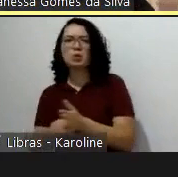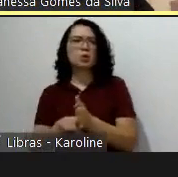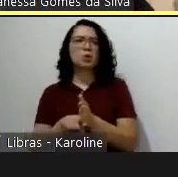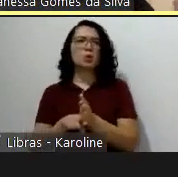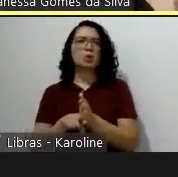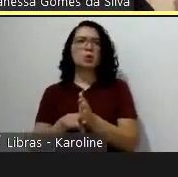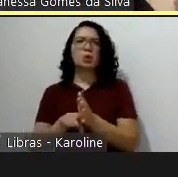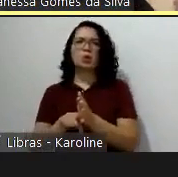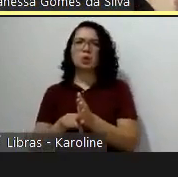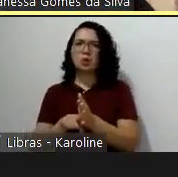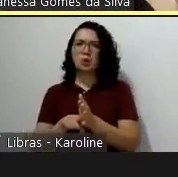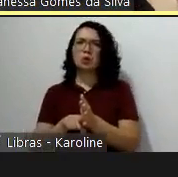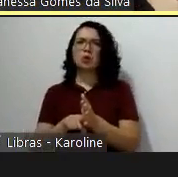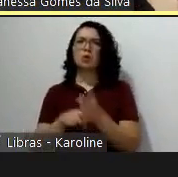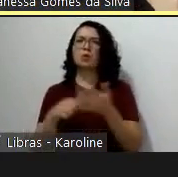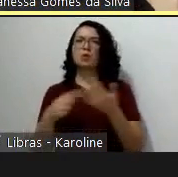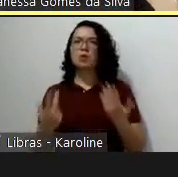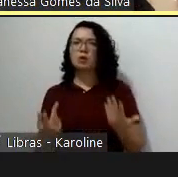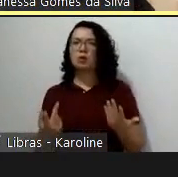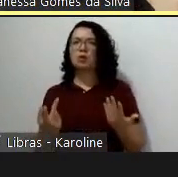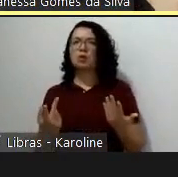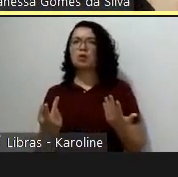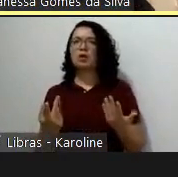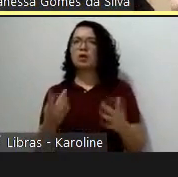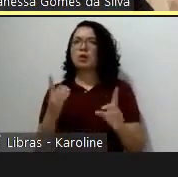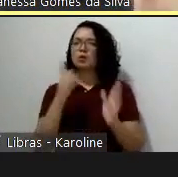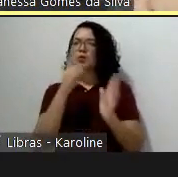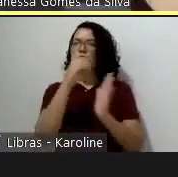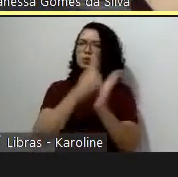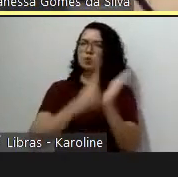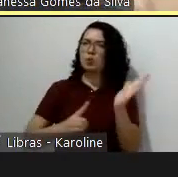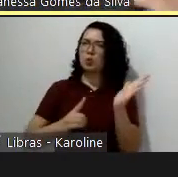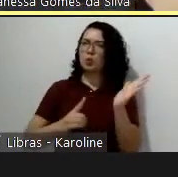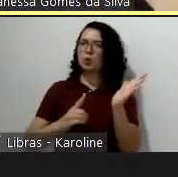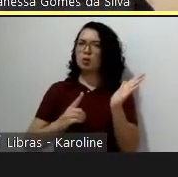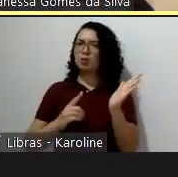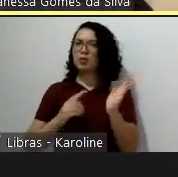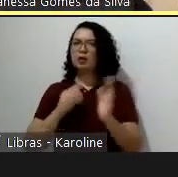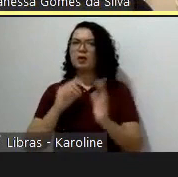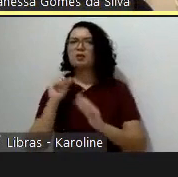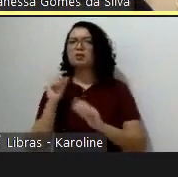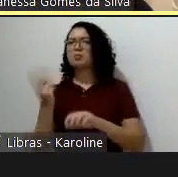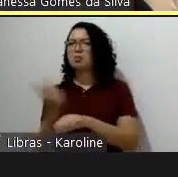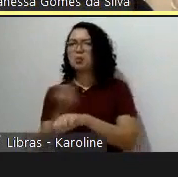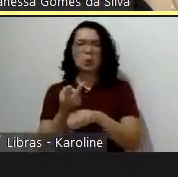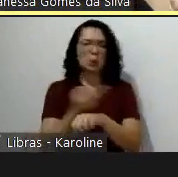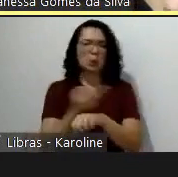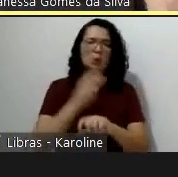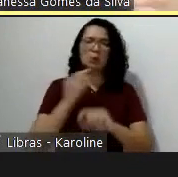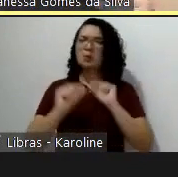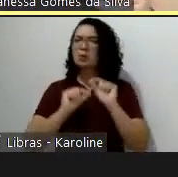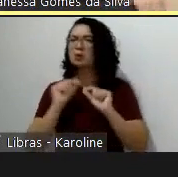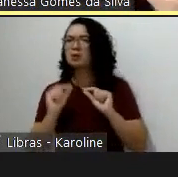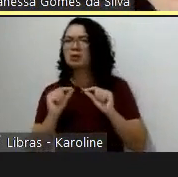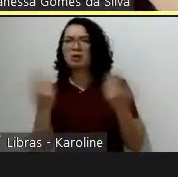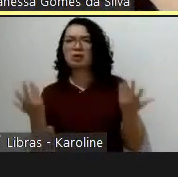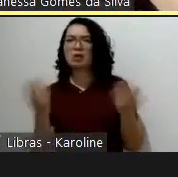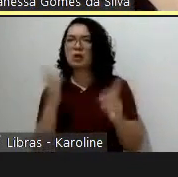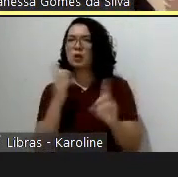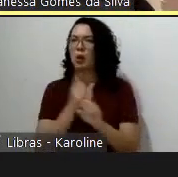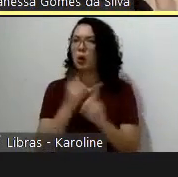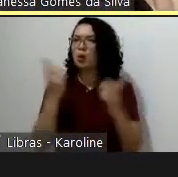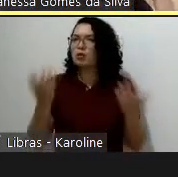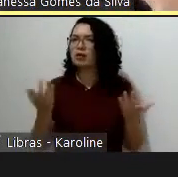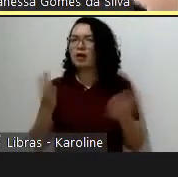em termos ambientais, o que a gente recebe é uma série de respostas negativas. Então, não se fala nada